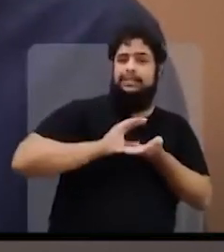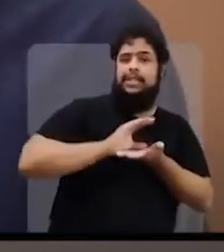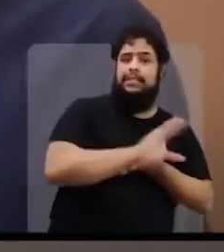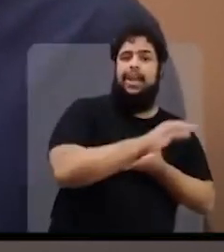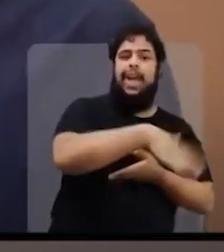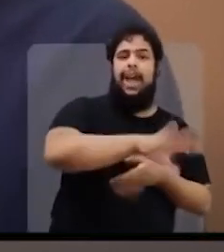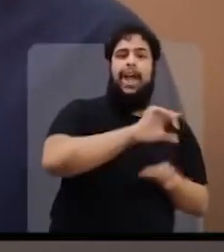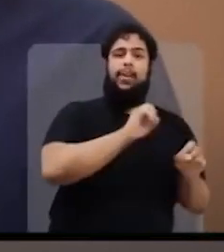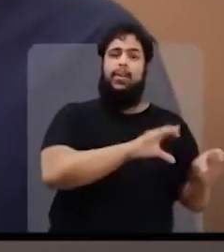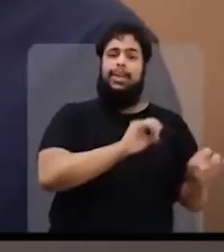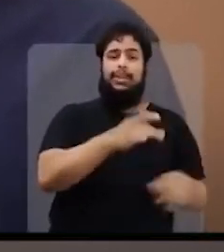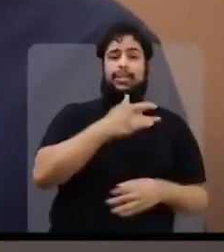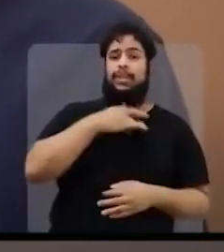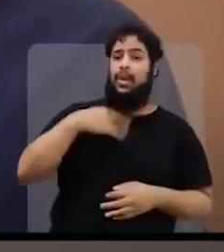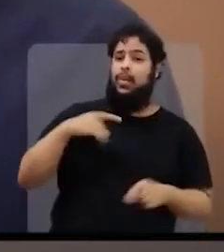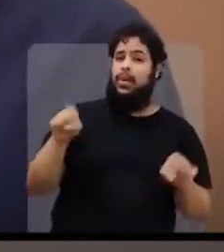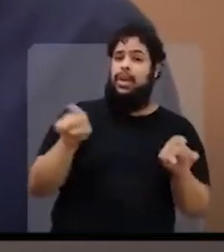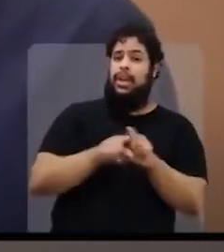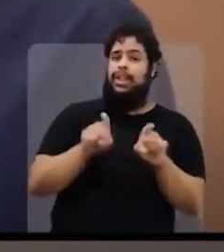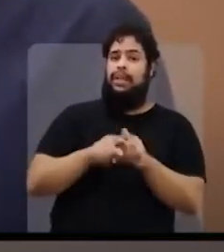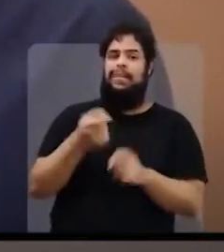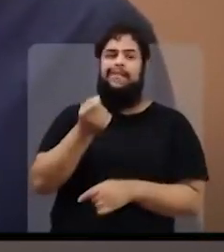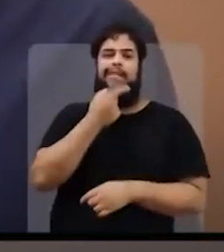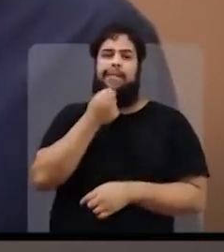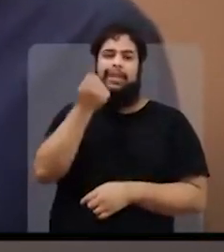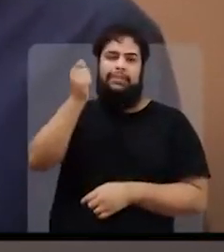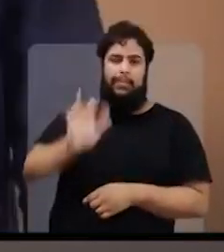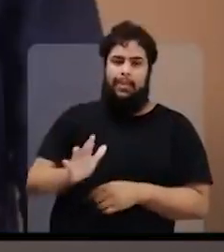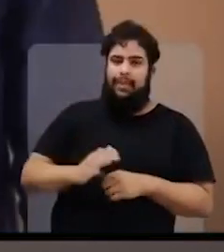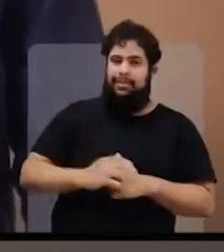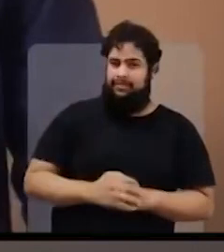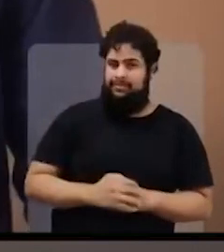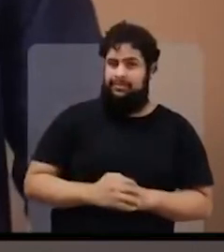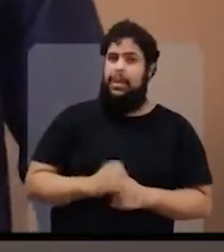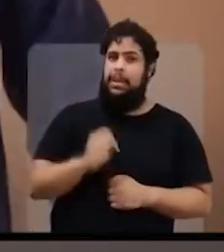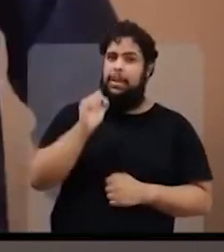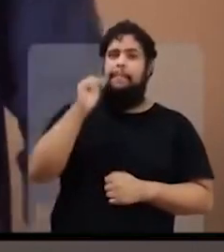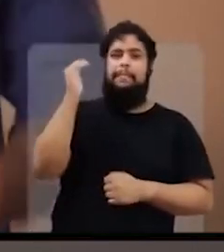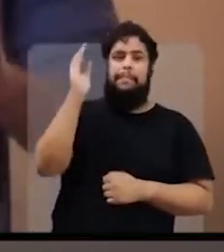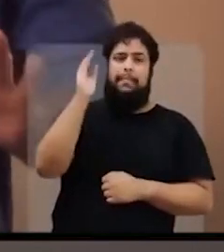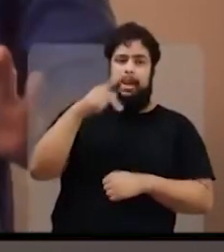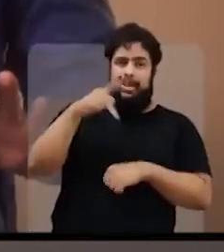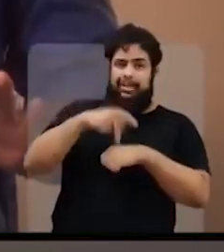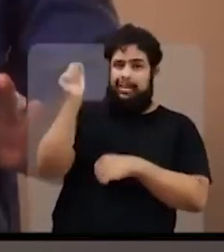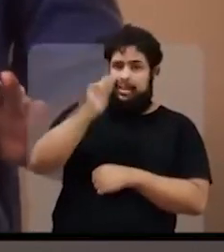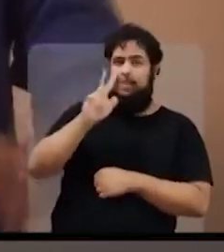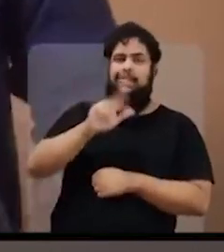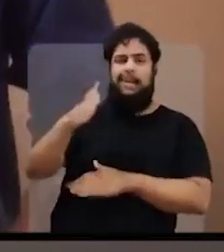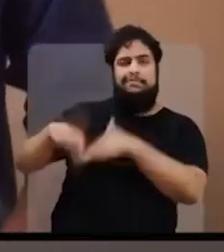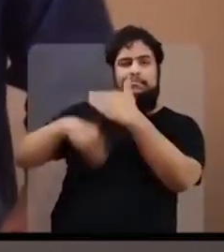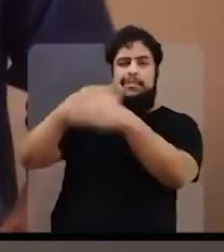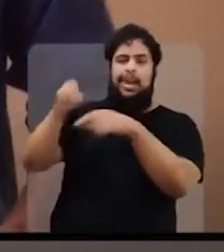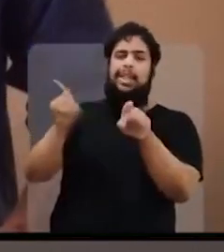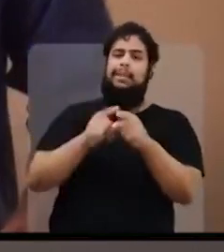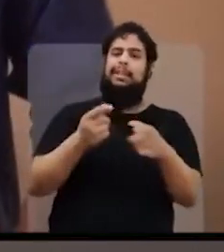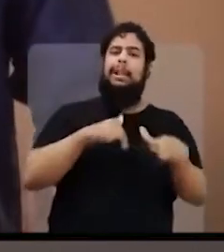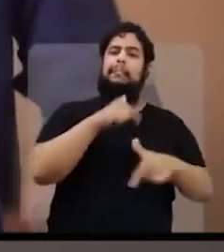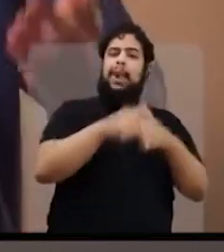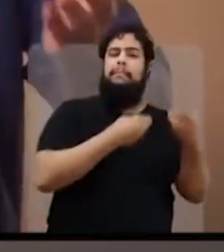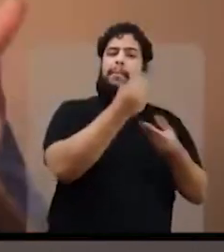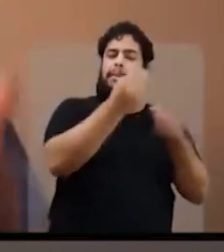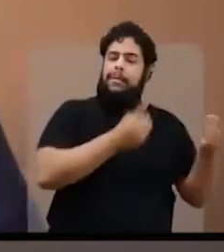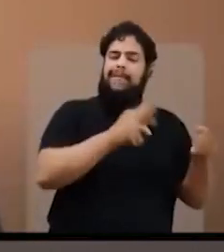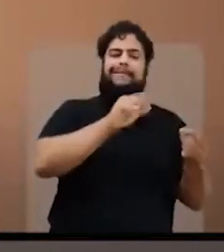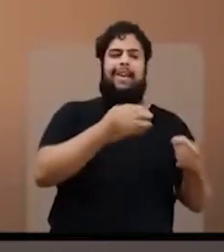em educação, na saúde e no farmácia popular. O Brasil vai crescer, gerar mais empregos e a vida do povo